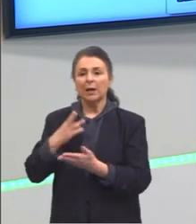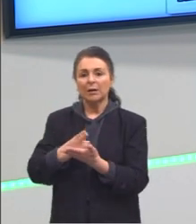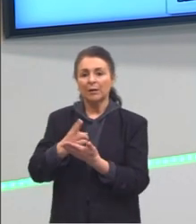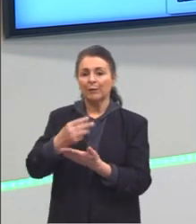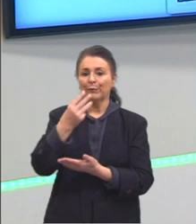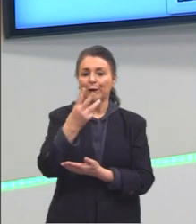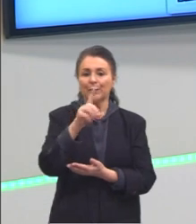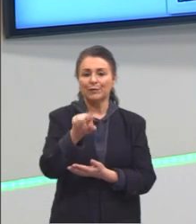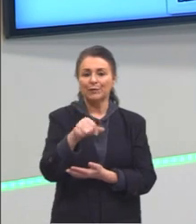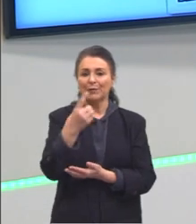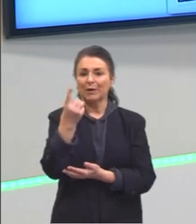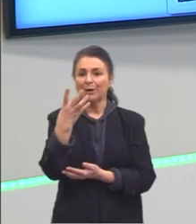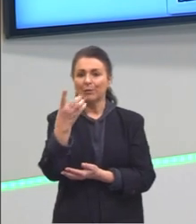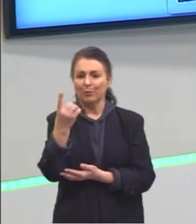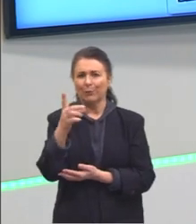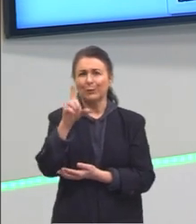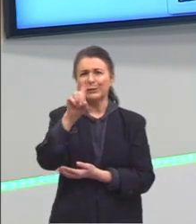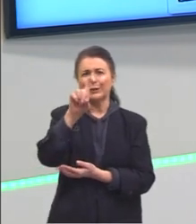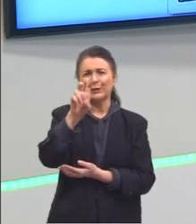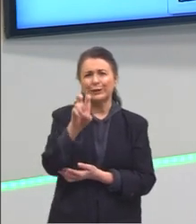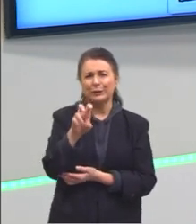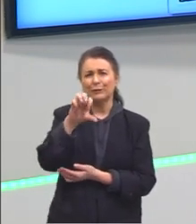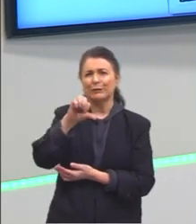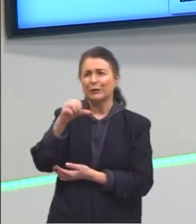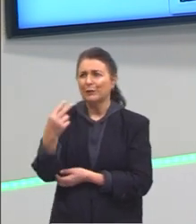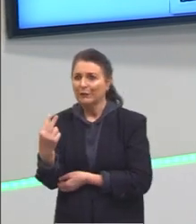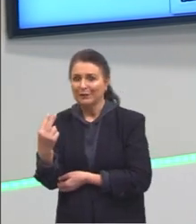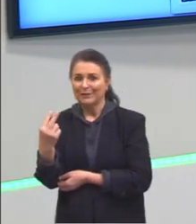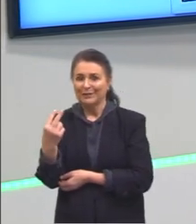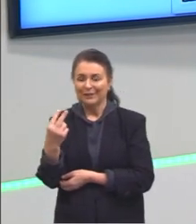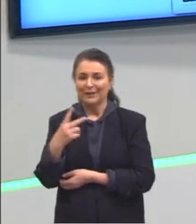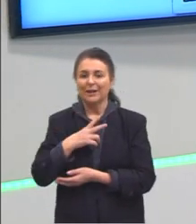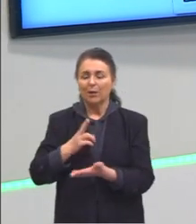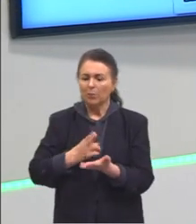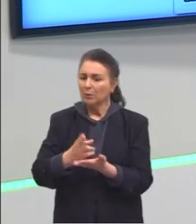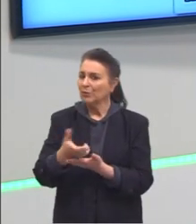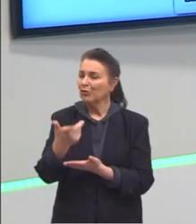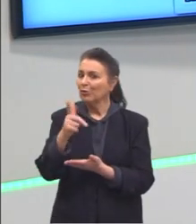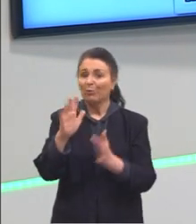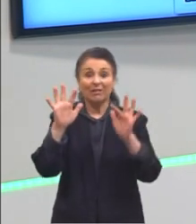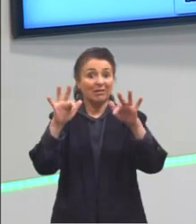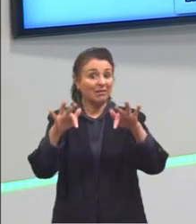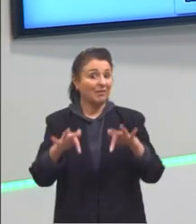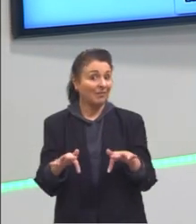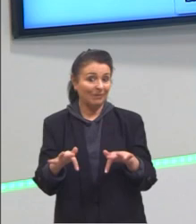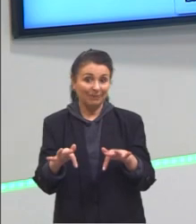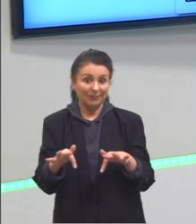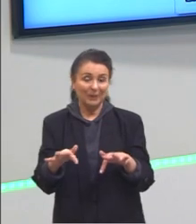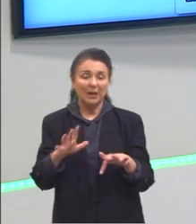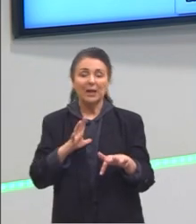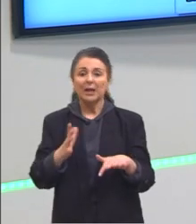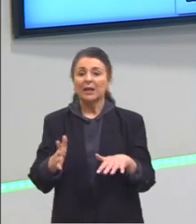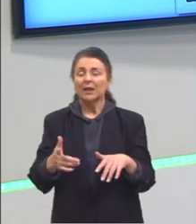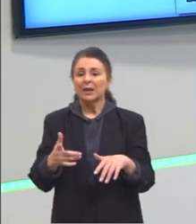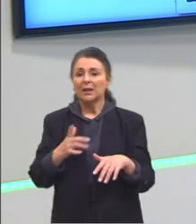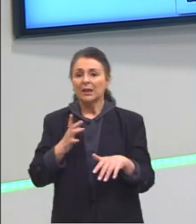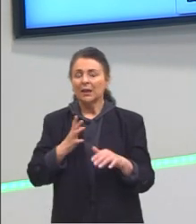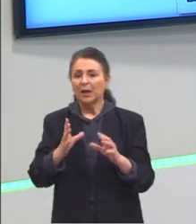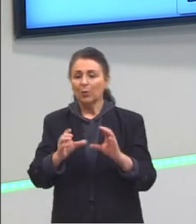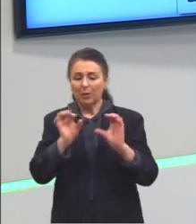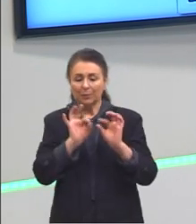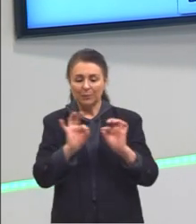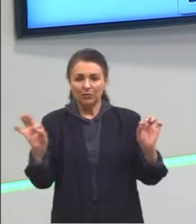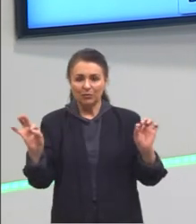,141592, e ela é uma constante infinita, né, é associado, então, com a